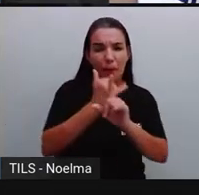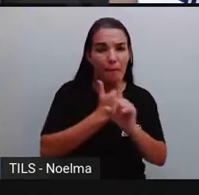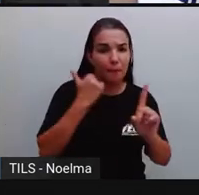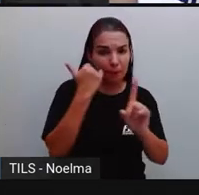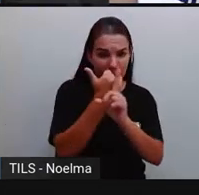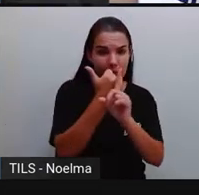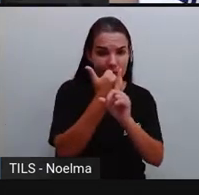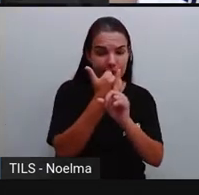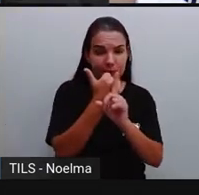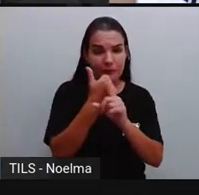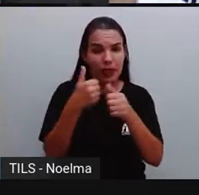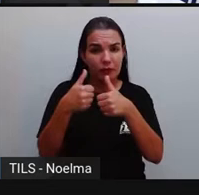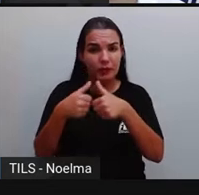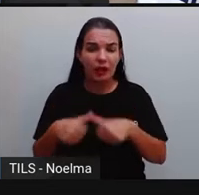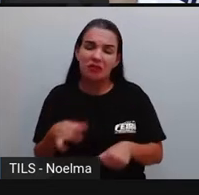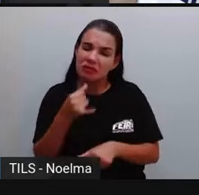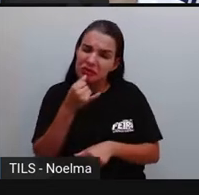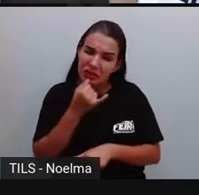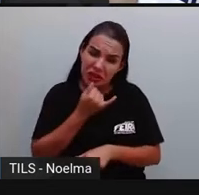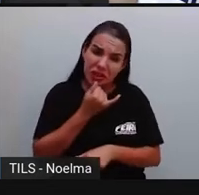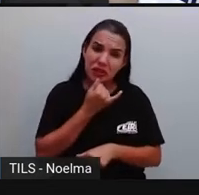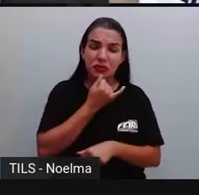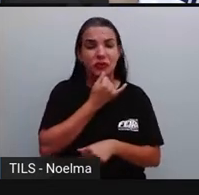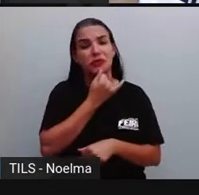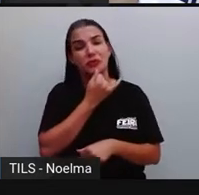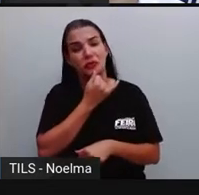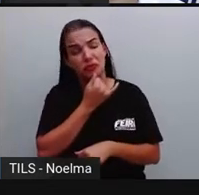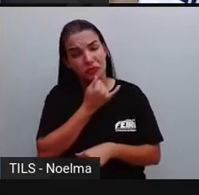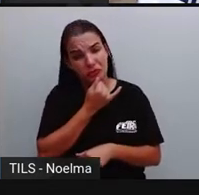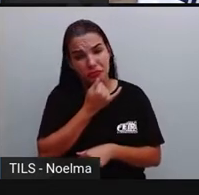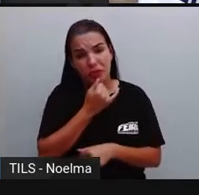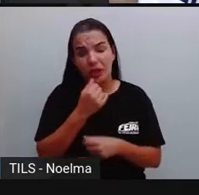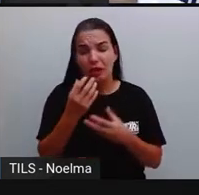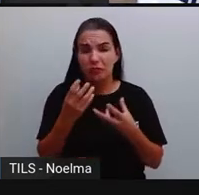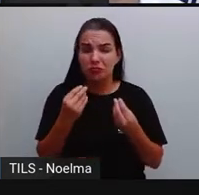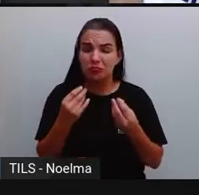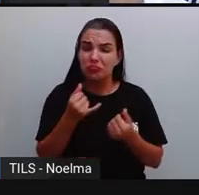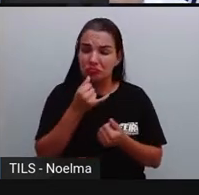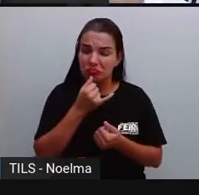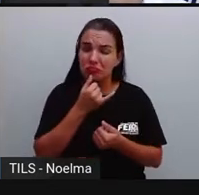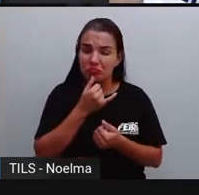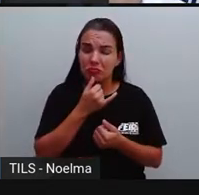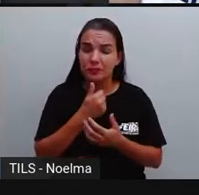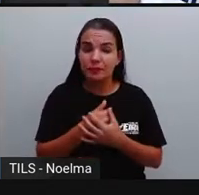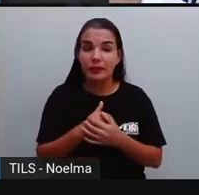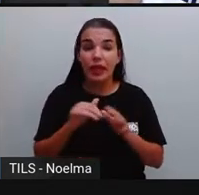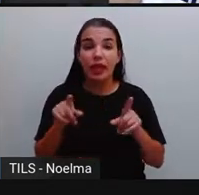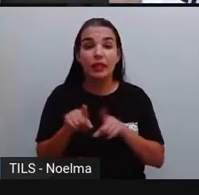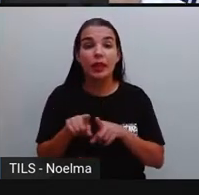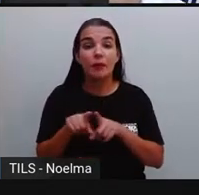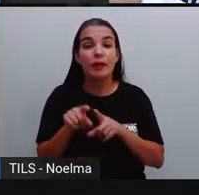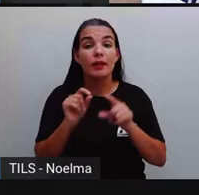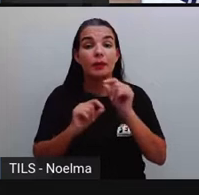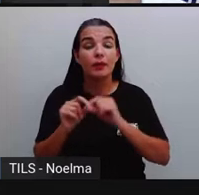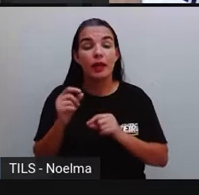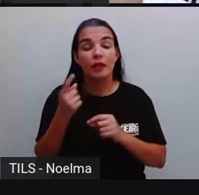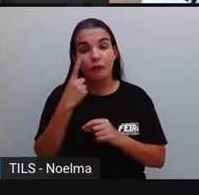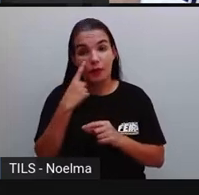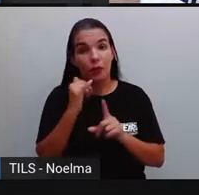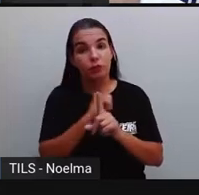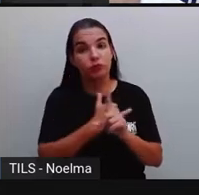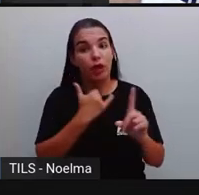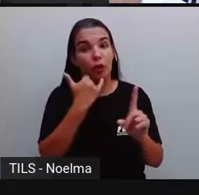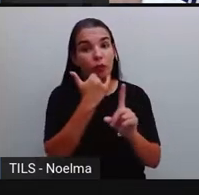ficaram tristes, né? Como elas ficaram ali muito tristes. A gente também descobriu que o bullying,